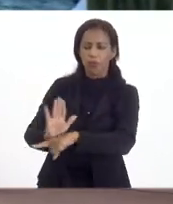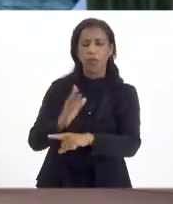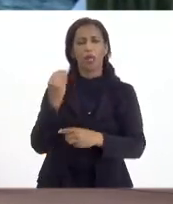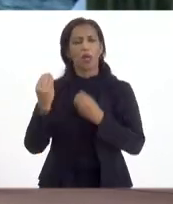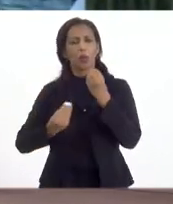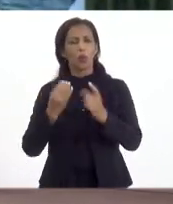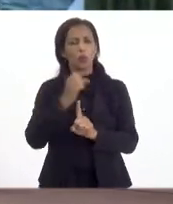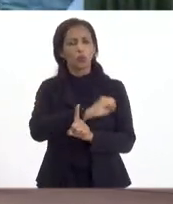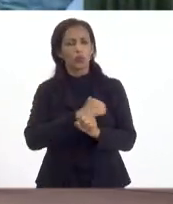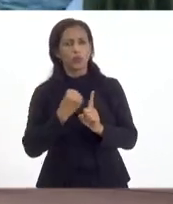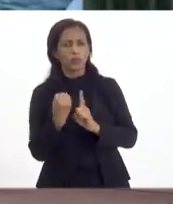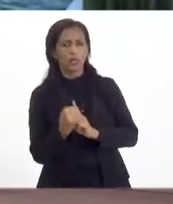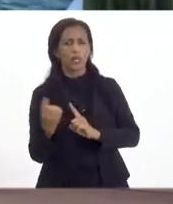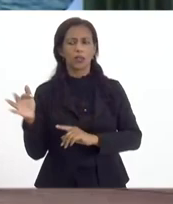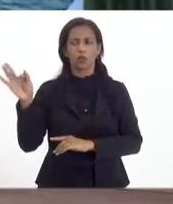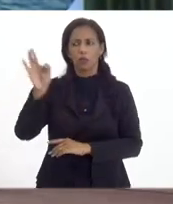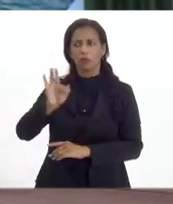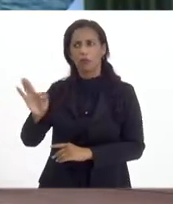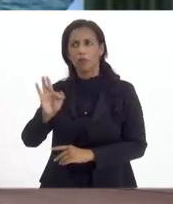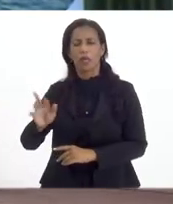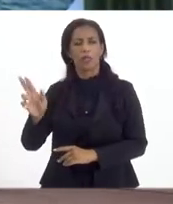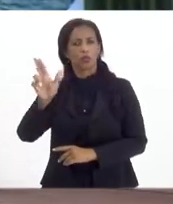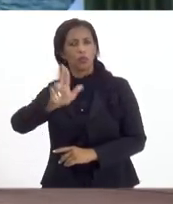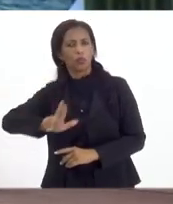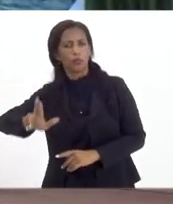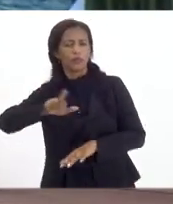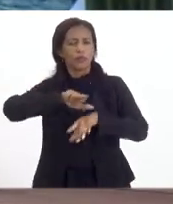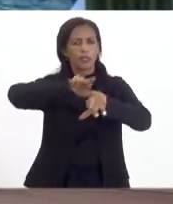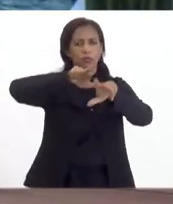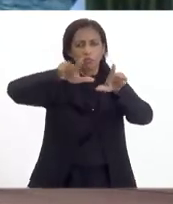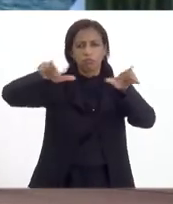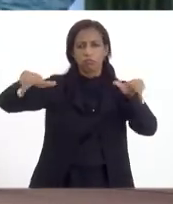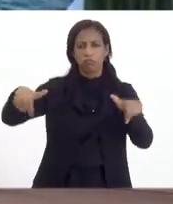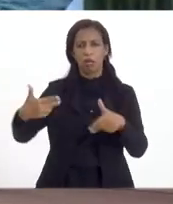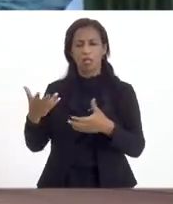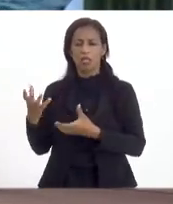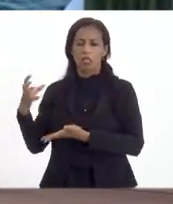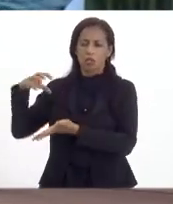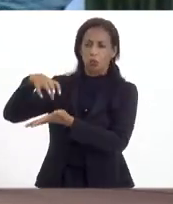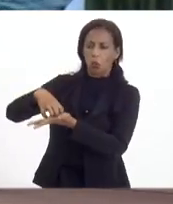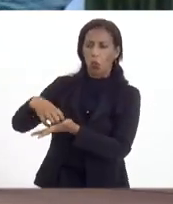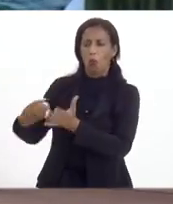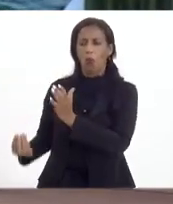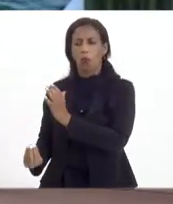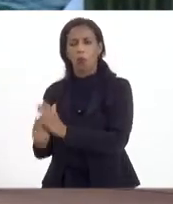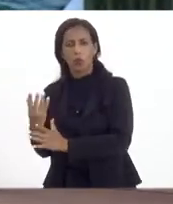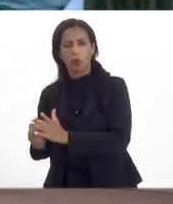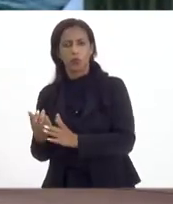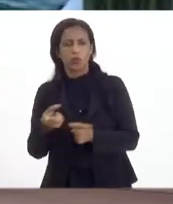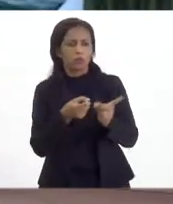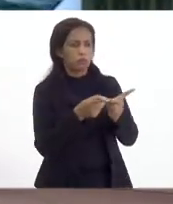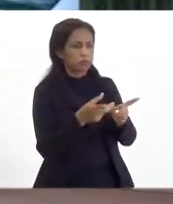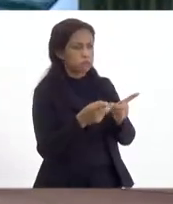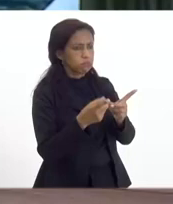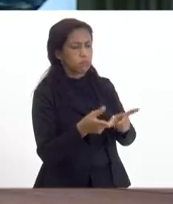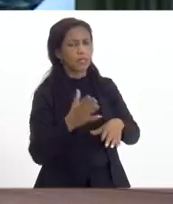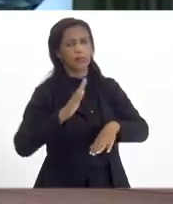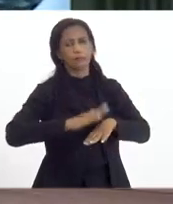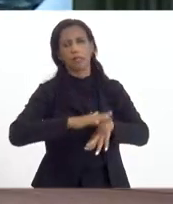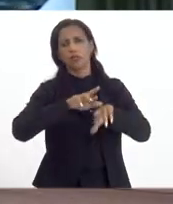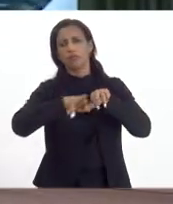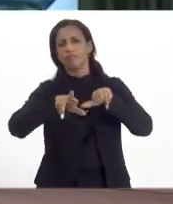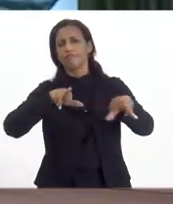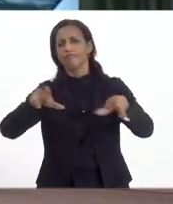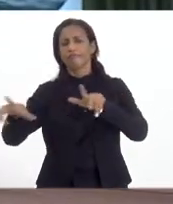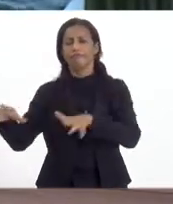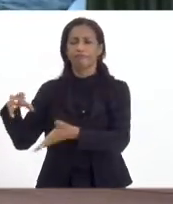universidade, como instituições das mais diversas, seja do setor produtivo, seja do setor de comércio, seja dos mais diferentes